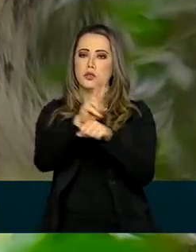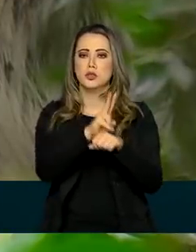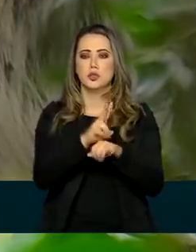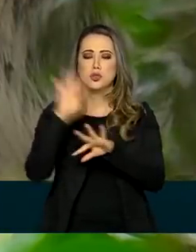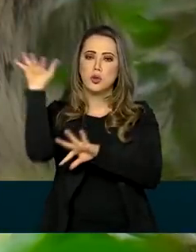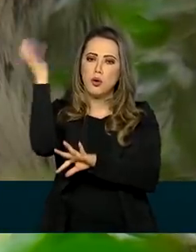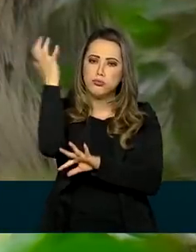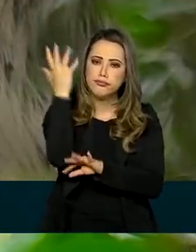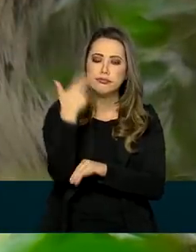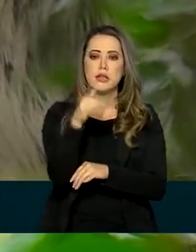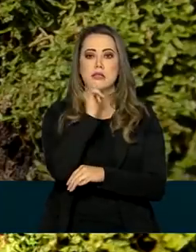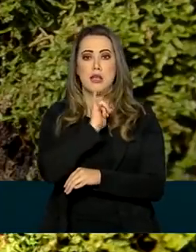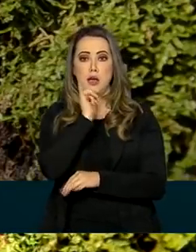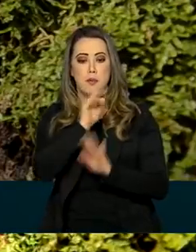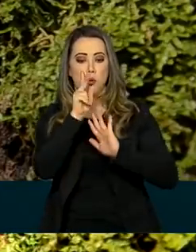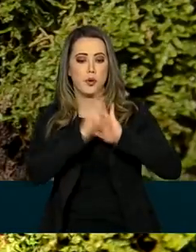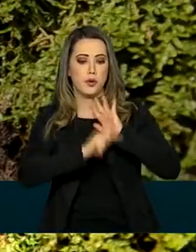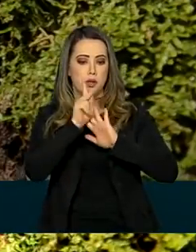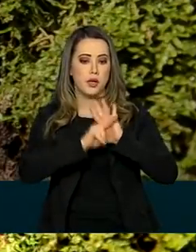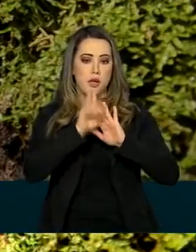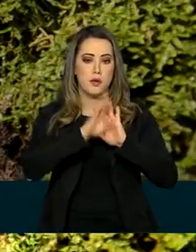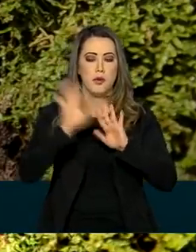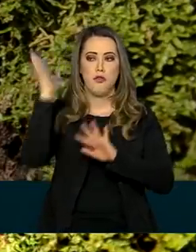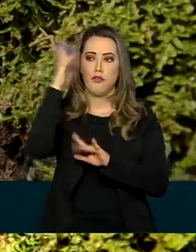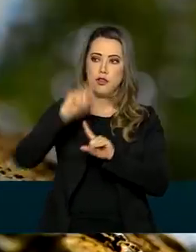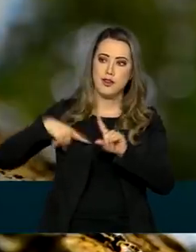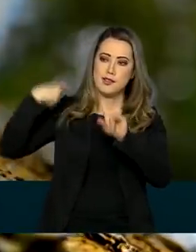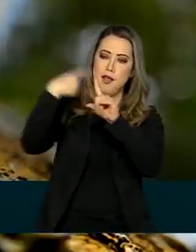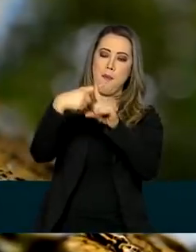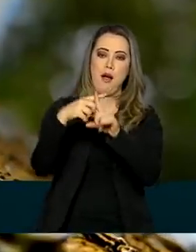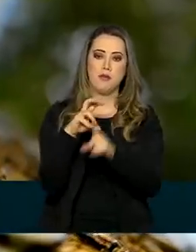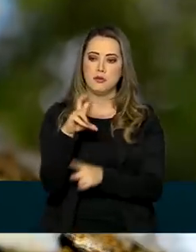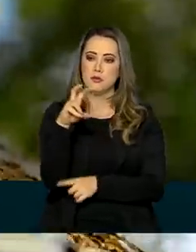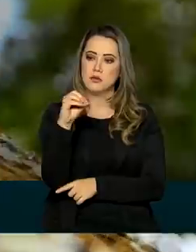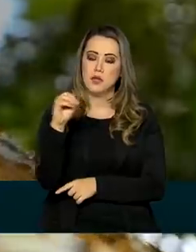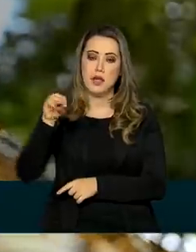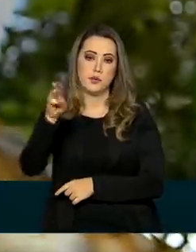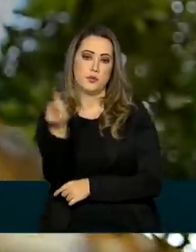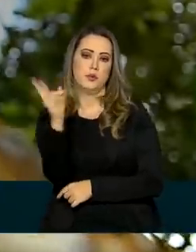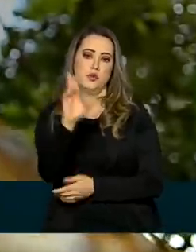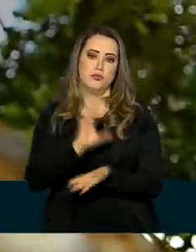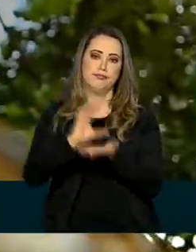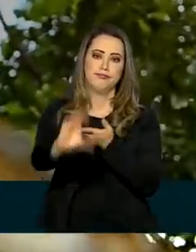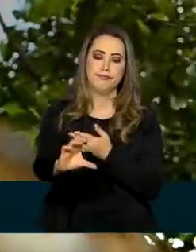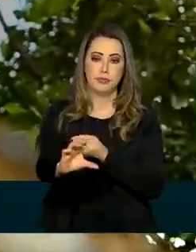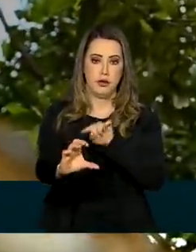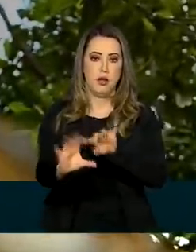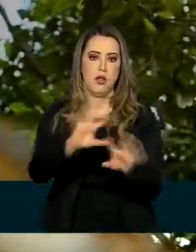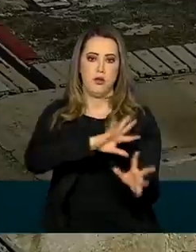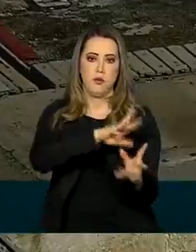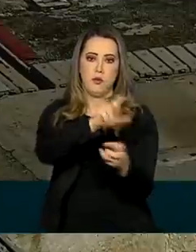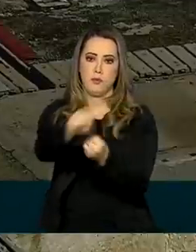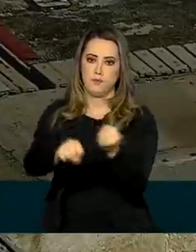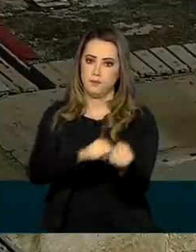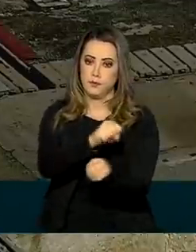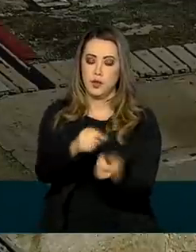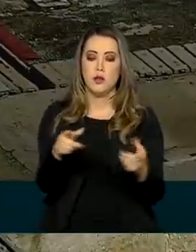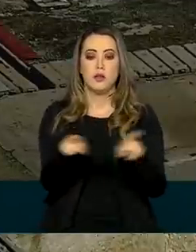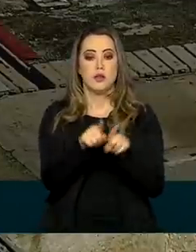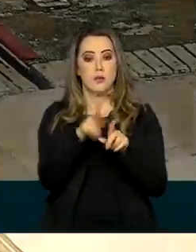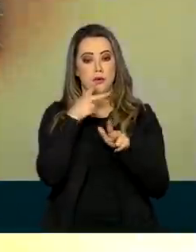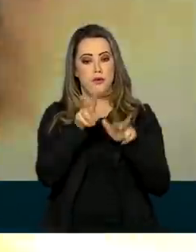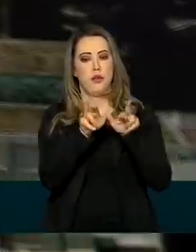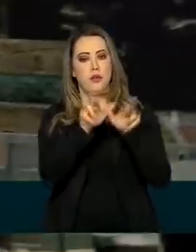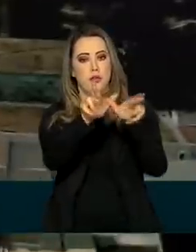como o programa Floresta Mais, que investe 500 milhões de reais em sustentabilidade. Também destacou o satélite